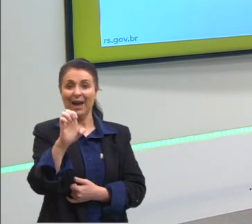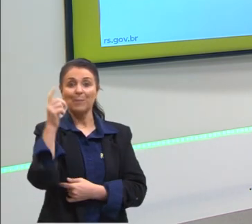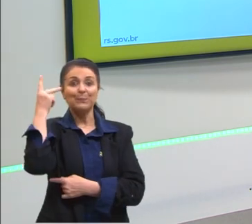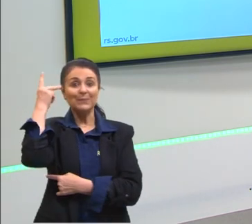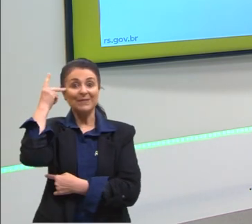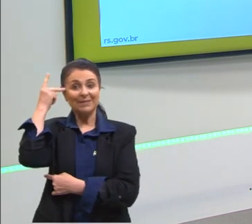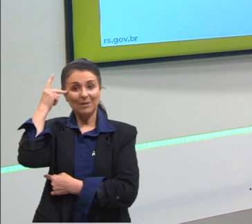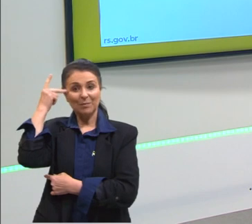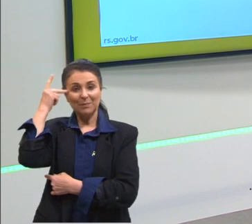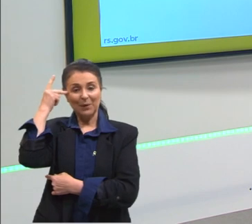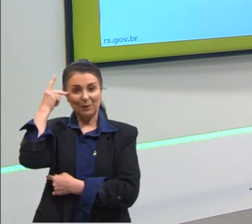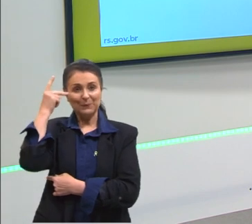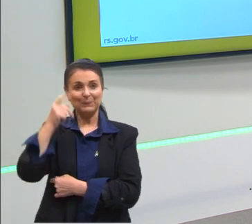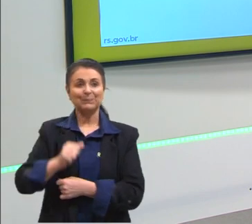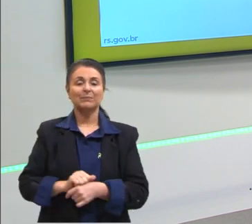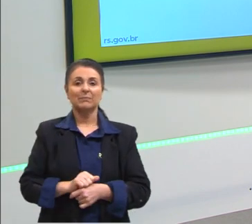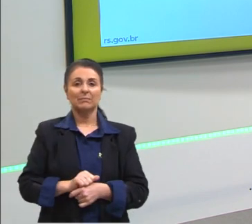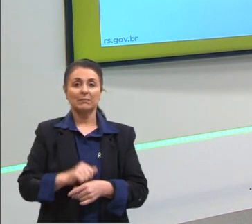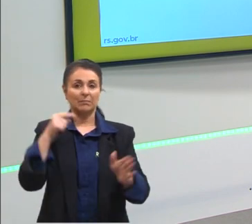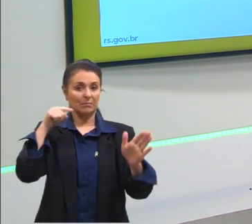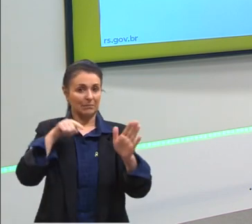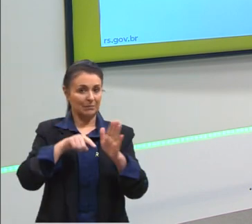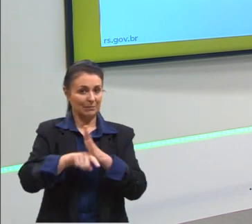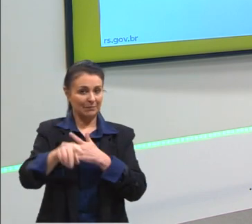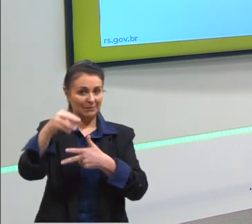E aí, vamos pensar aqui, então, uma questão do Enem.